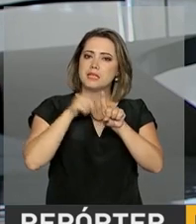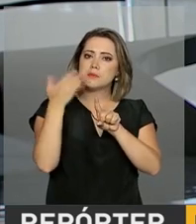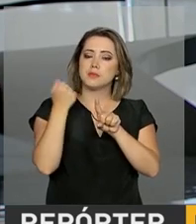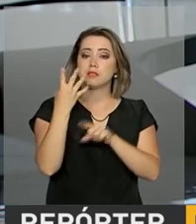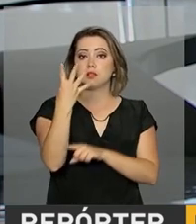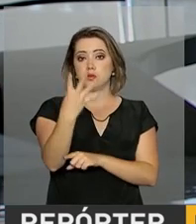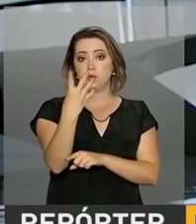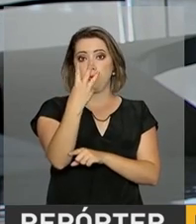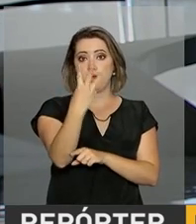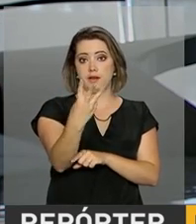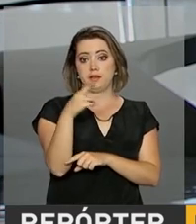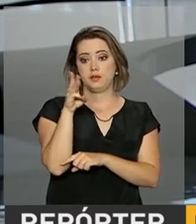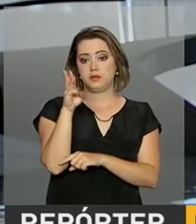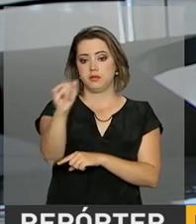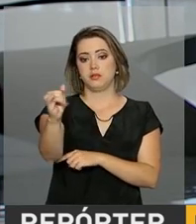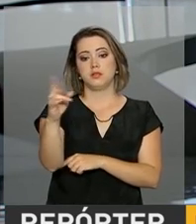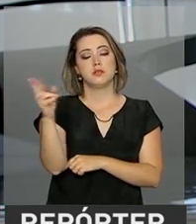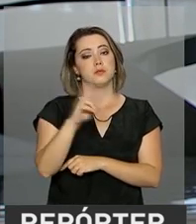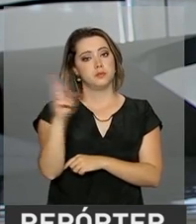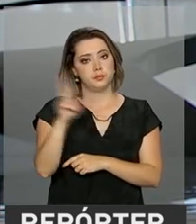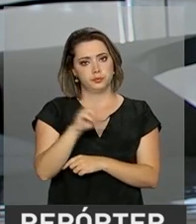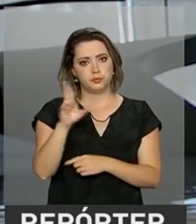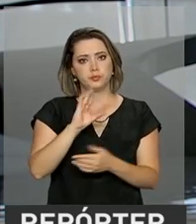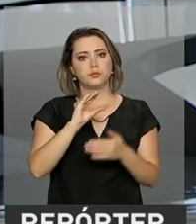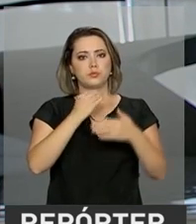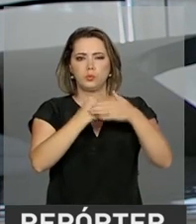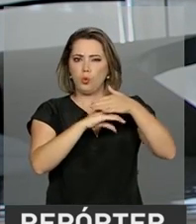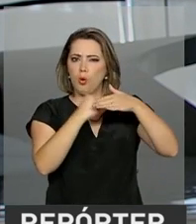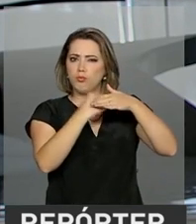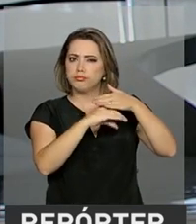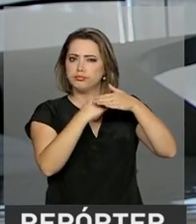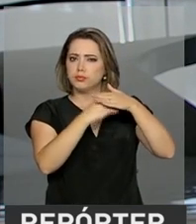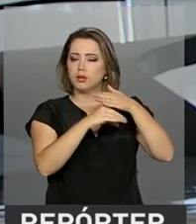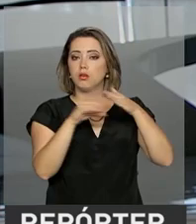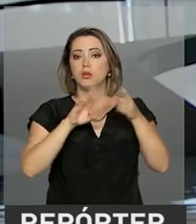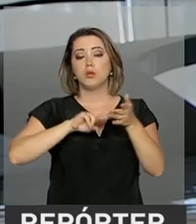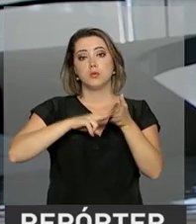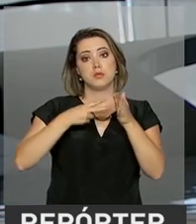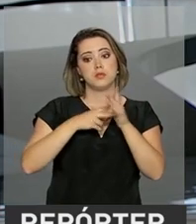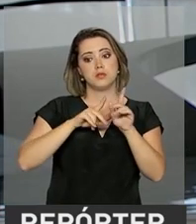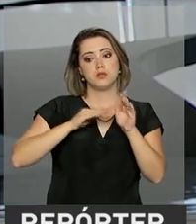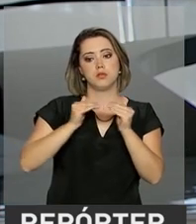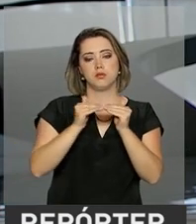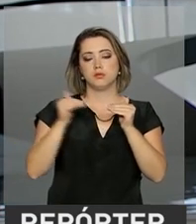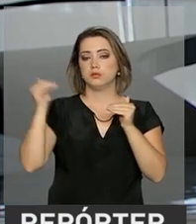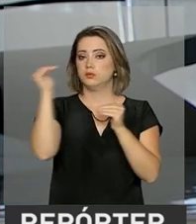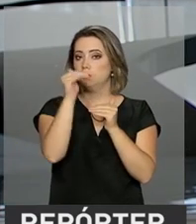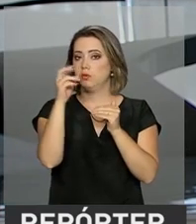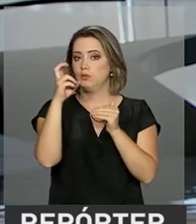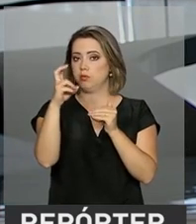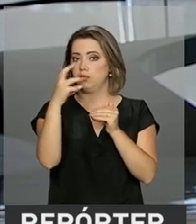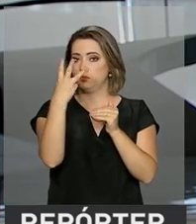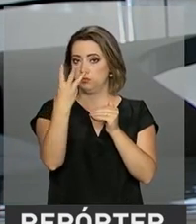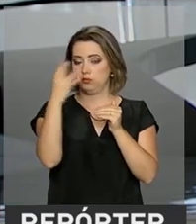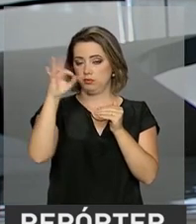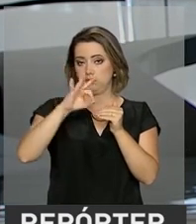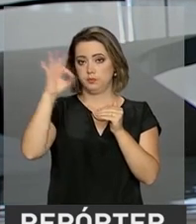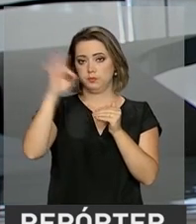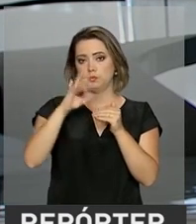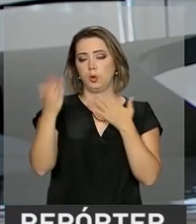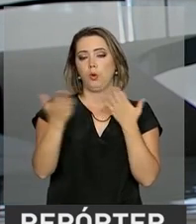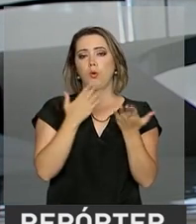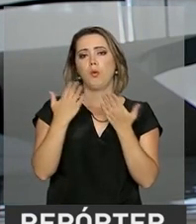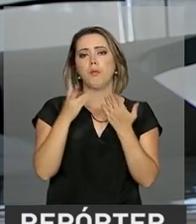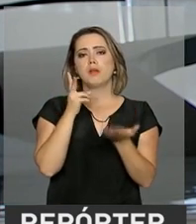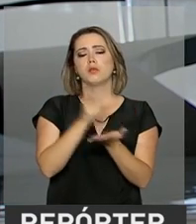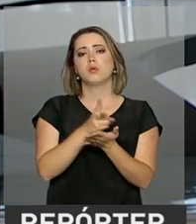43 bilhões de reais no Tesouro Direto, que representa um aumento de mais de 53% em